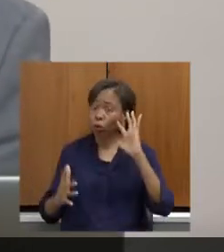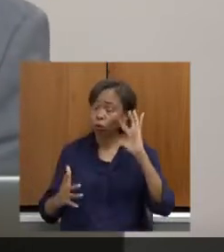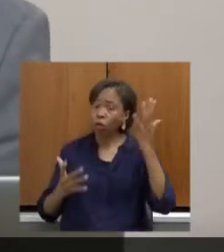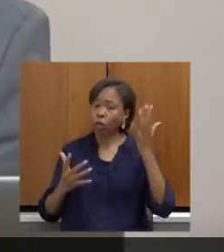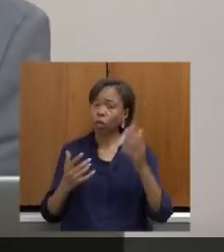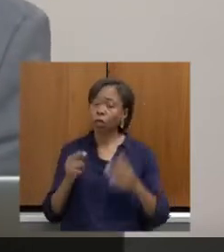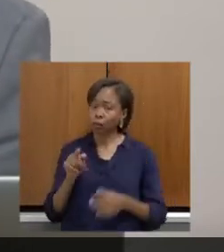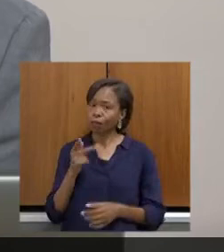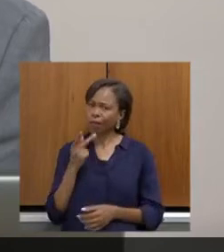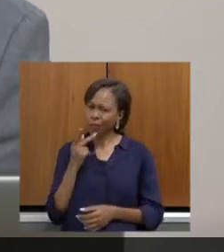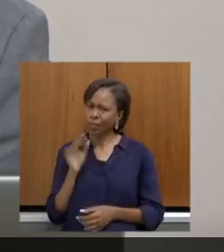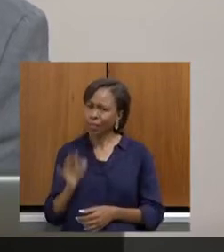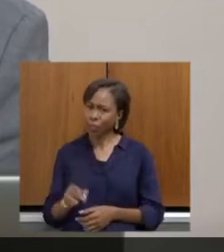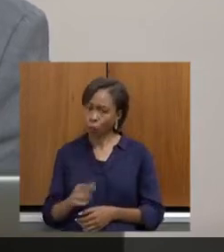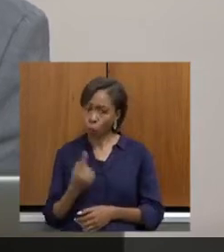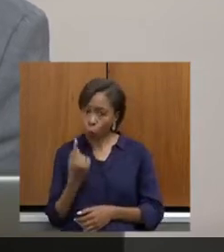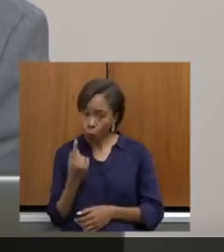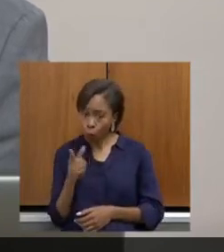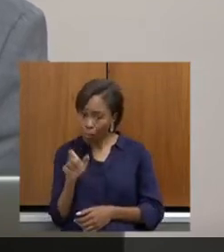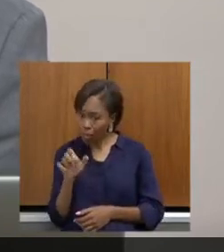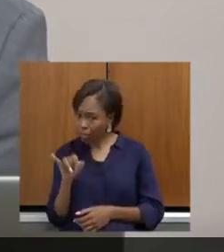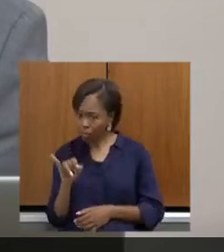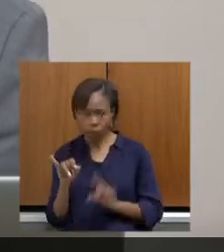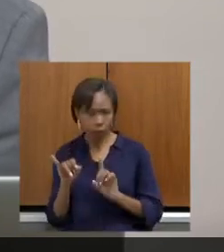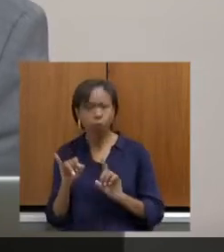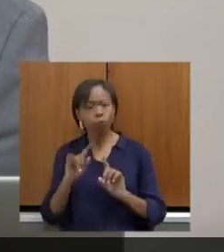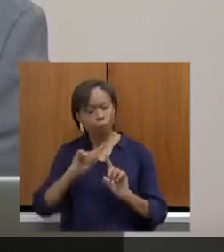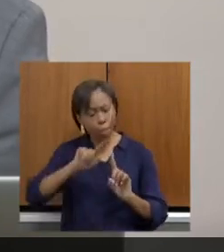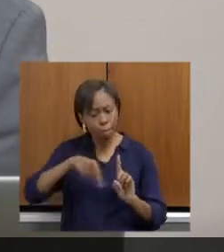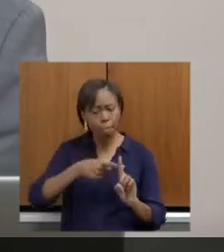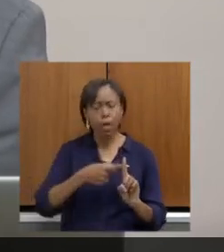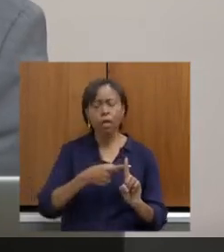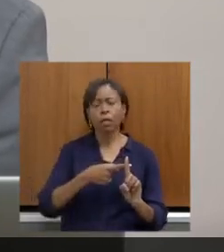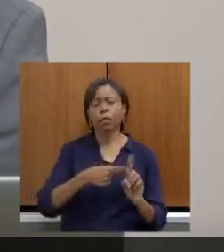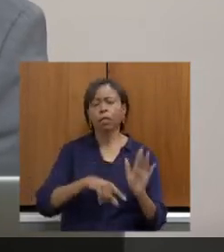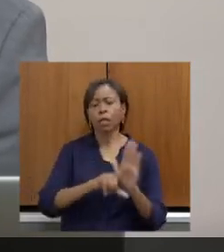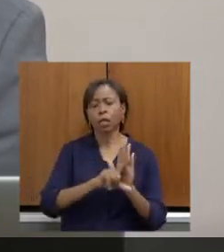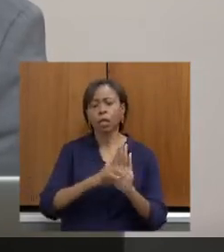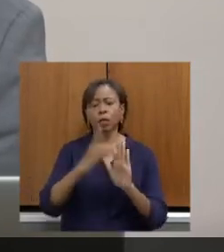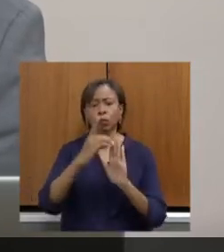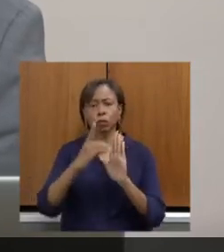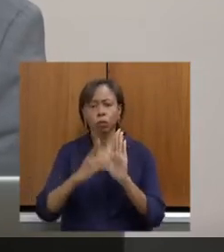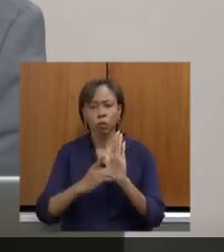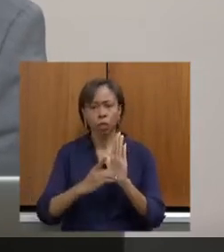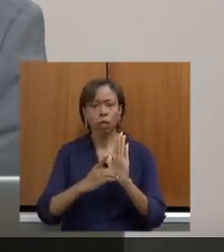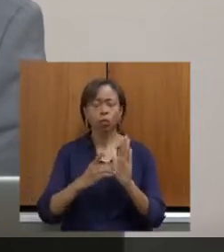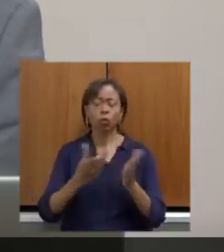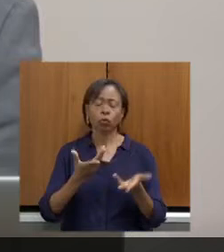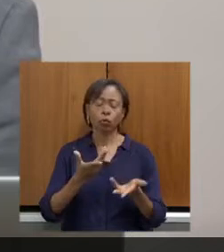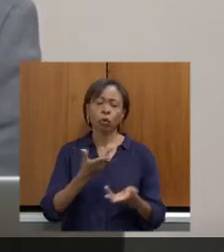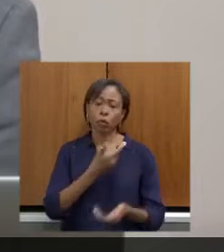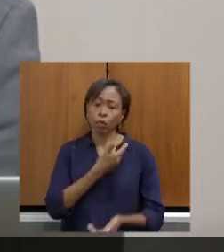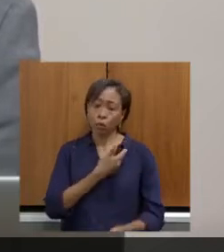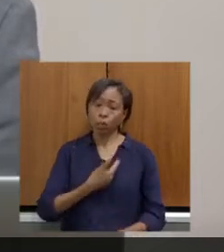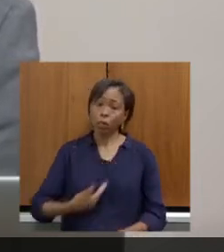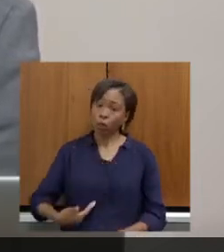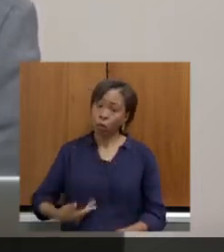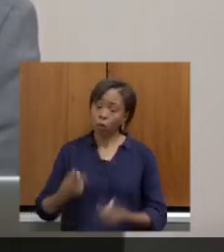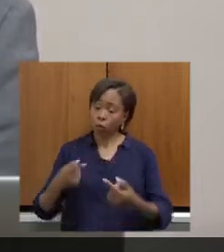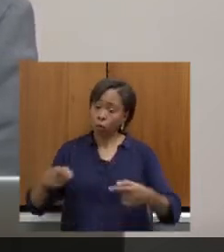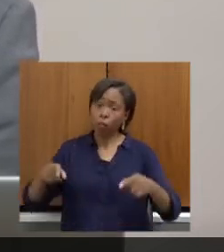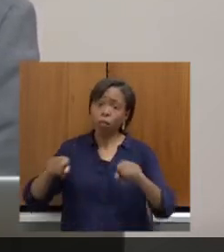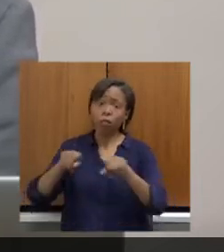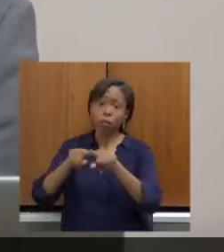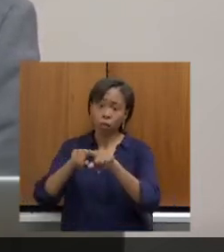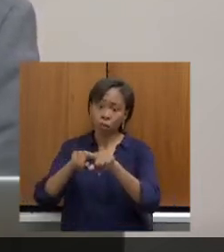uma lei, mas uma lei também pode dar mais robustez a isso, mas com decretos, a nível estadual, de uma parceria para que a gente